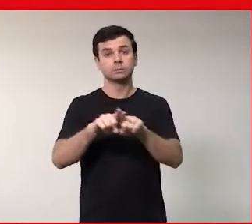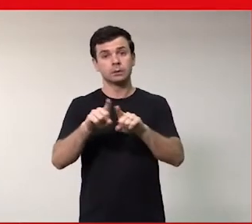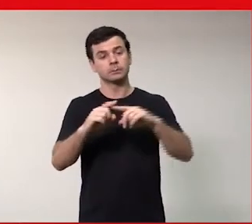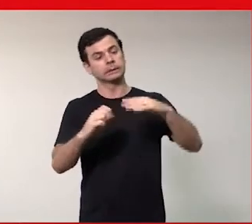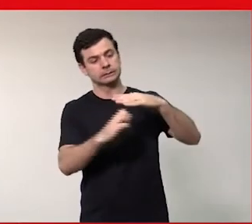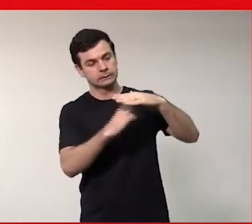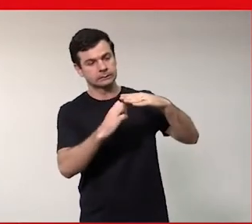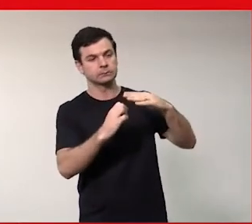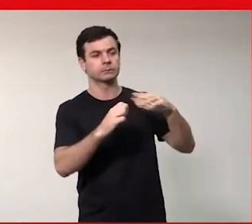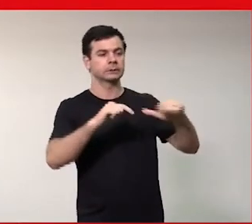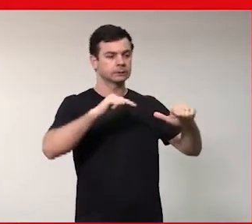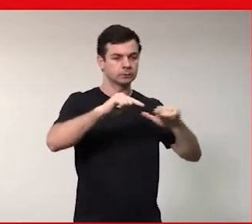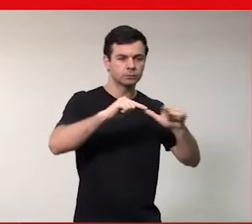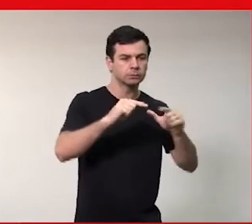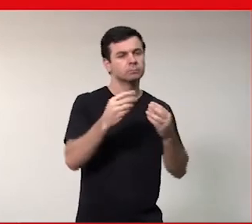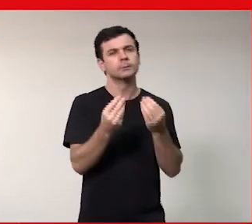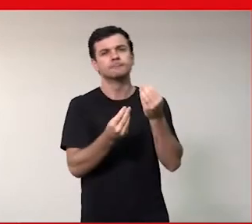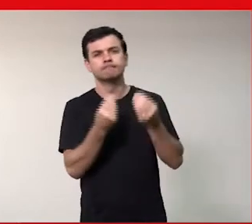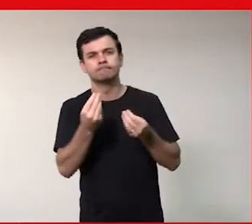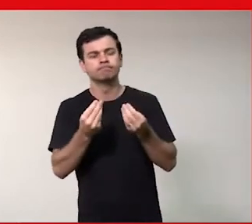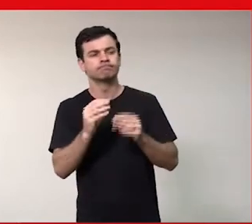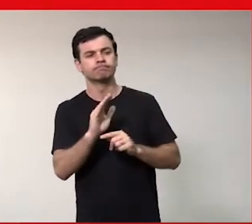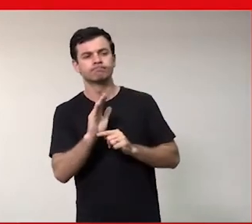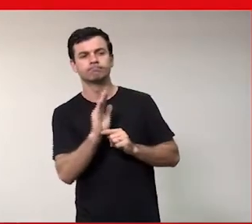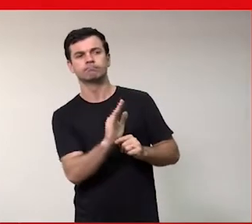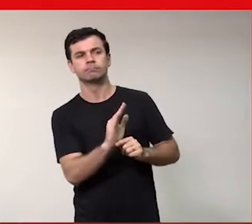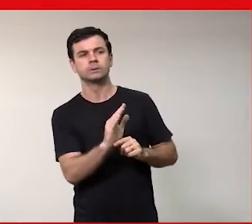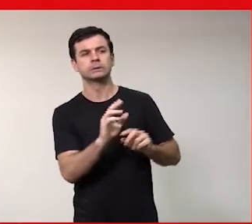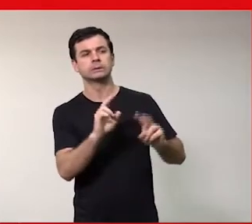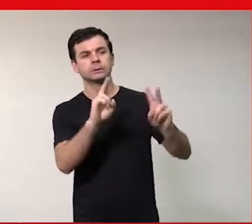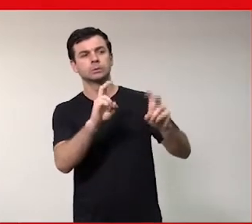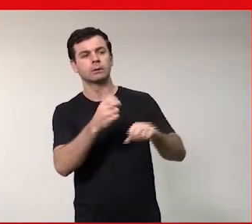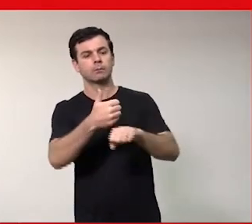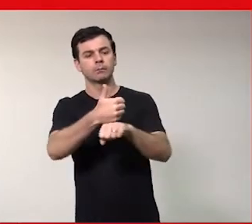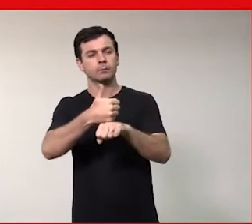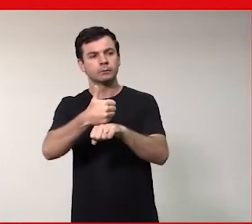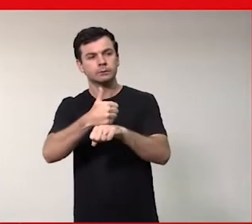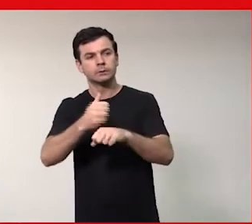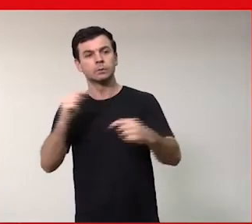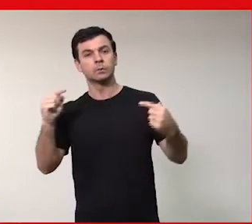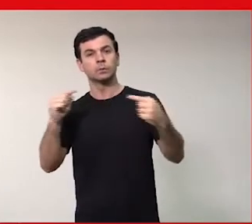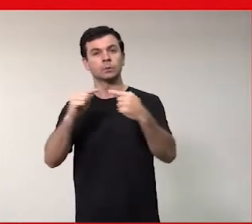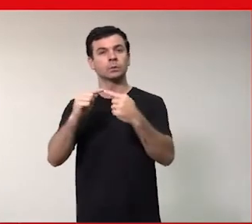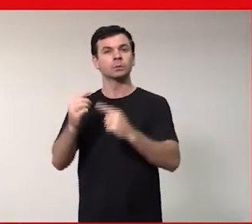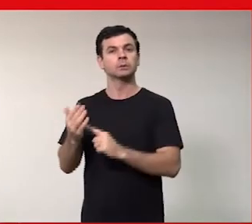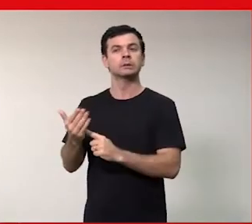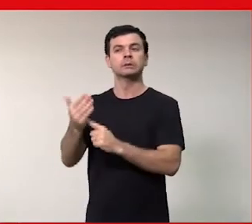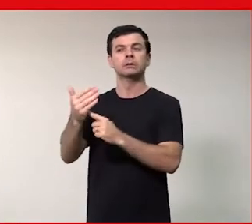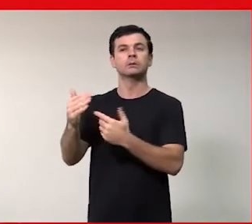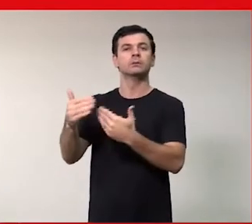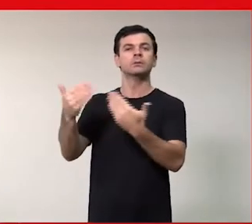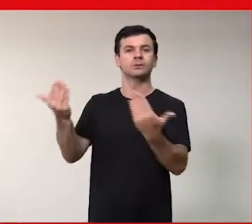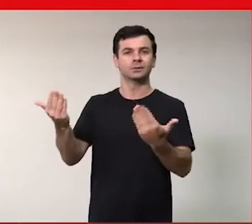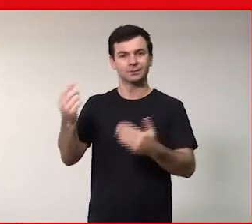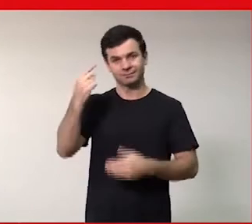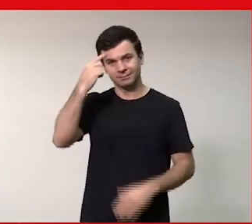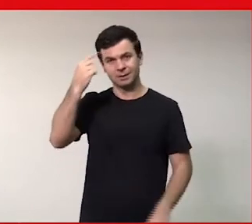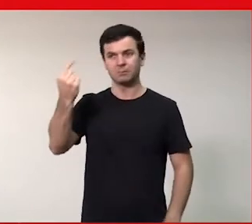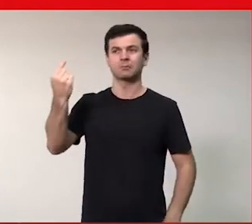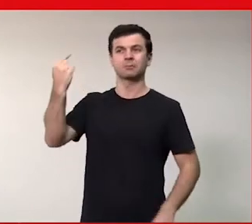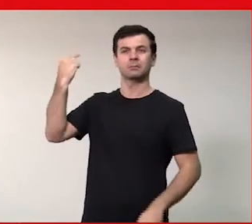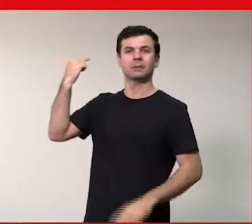trabalho o que a gente pode fazer e qual é a profissão quais são as profissões de tecnologia que no passado eram só